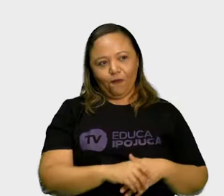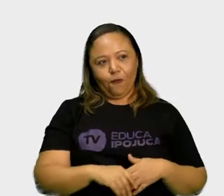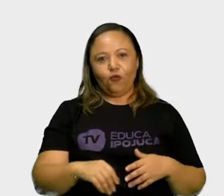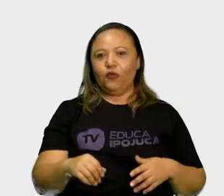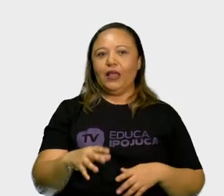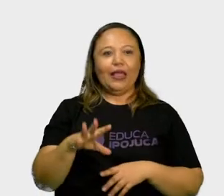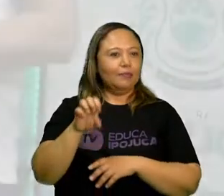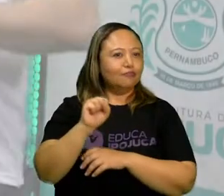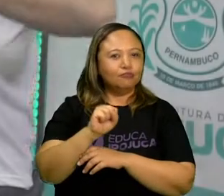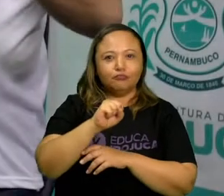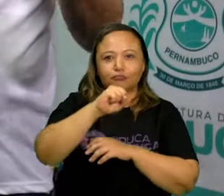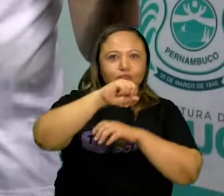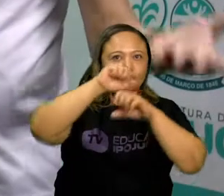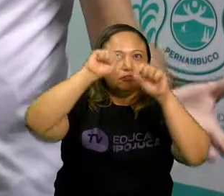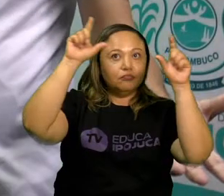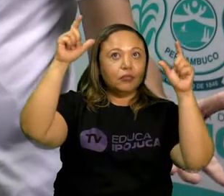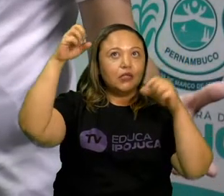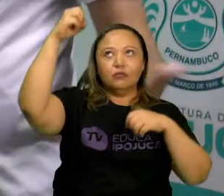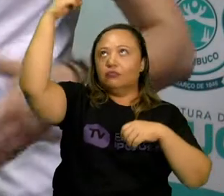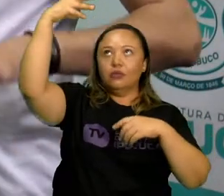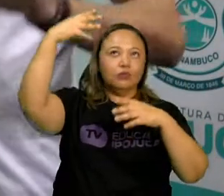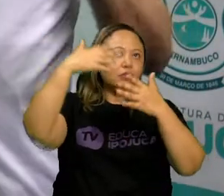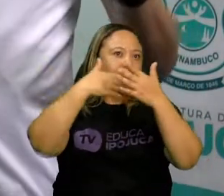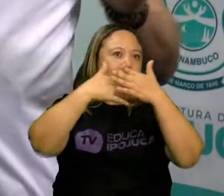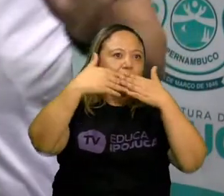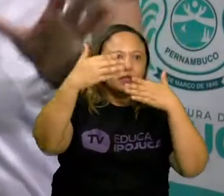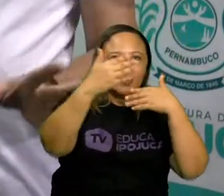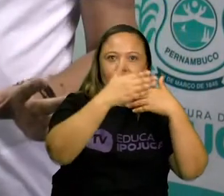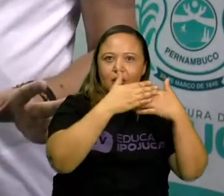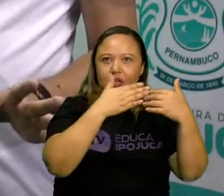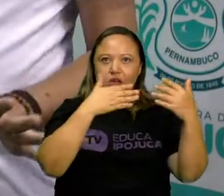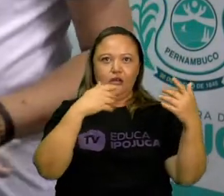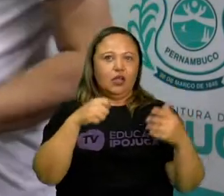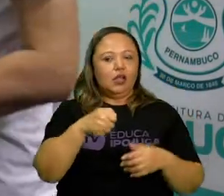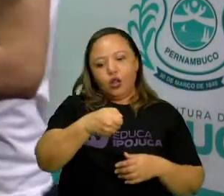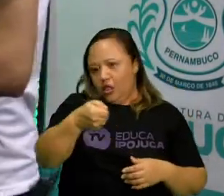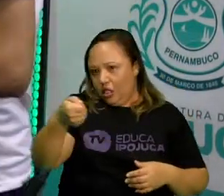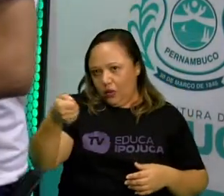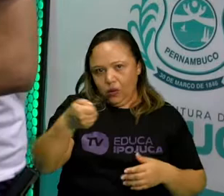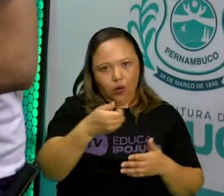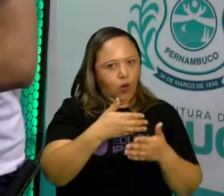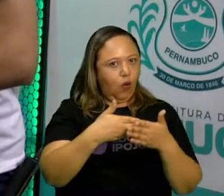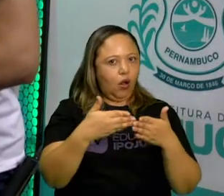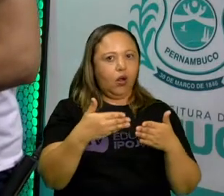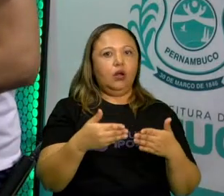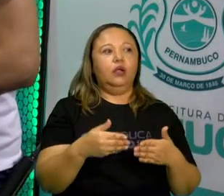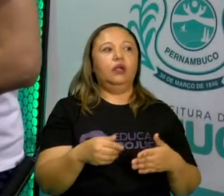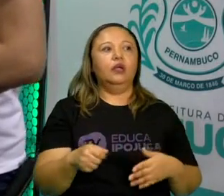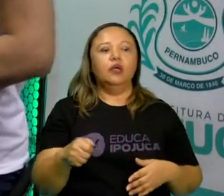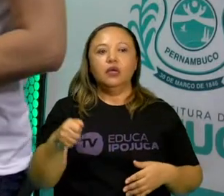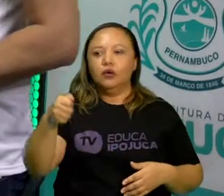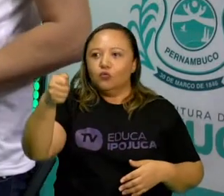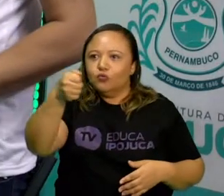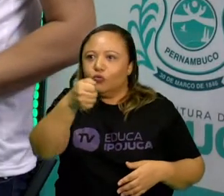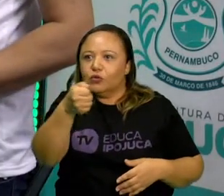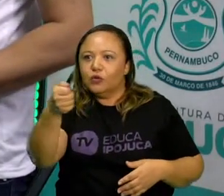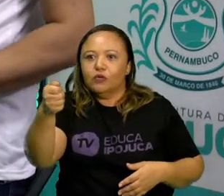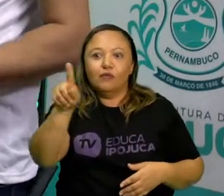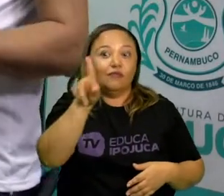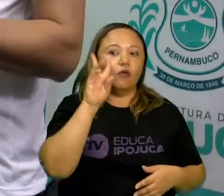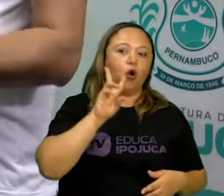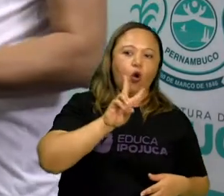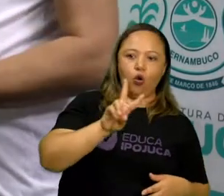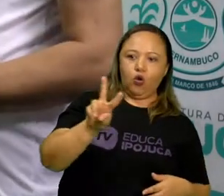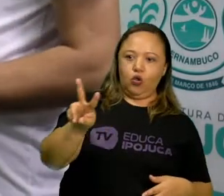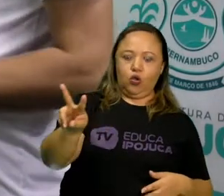holofote, é uma lâmpada, é o que você tiver para usar, ok? E aí, olha as sombras sendo projetadas.